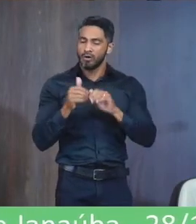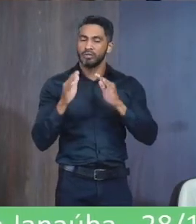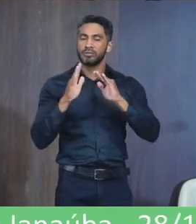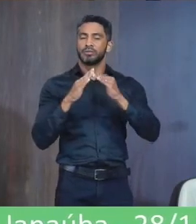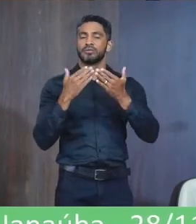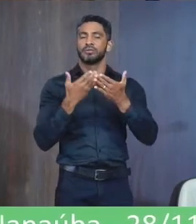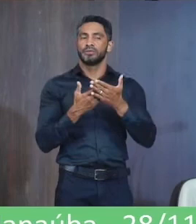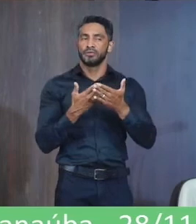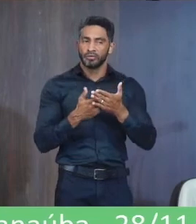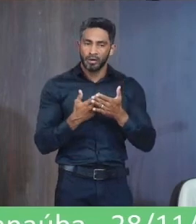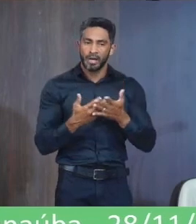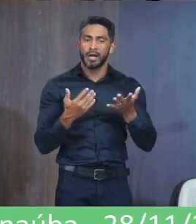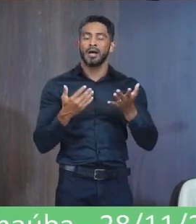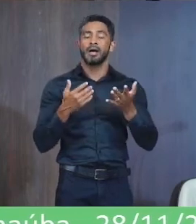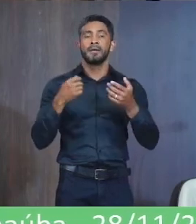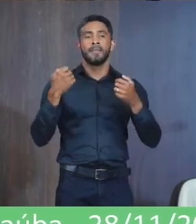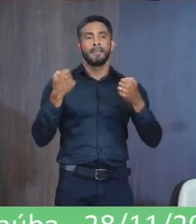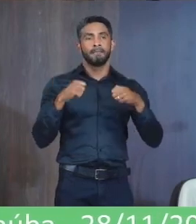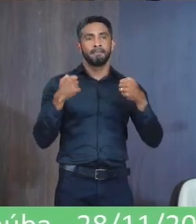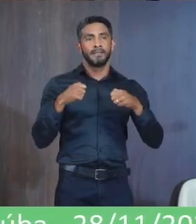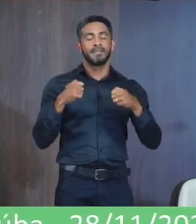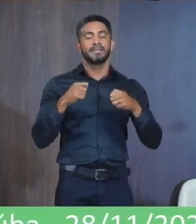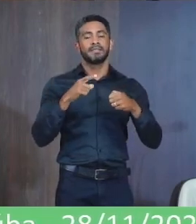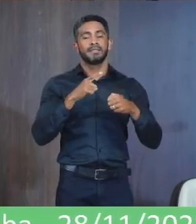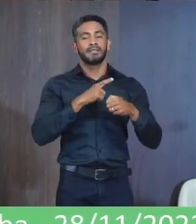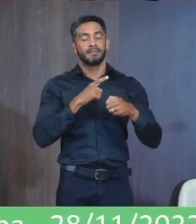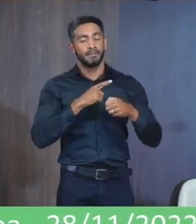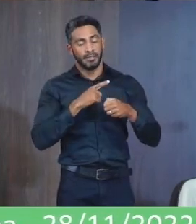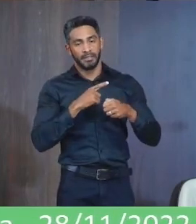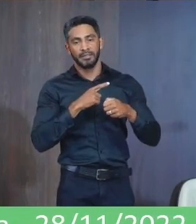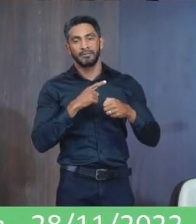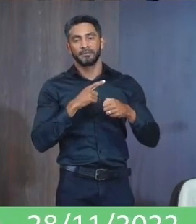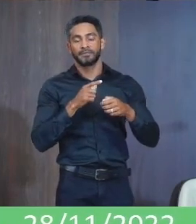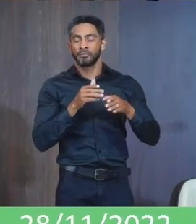Cabe aí Até o Conselho